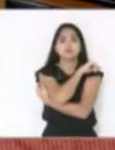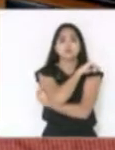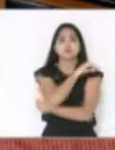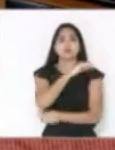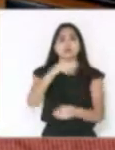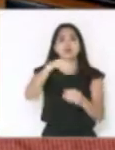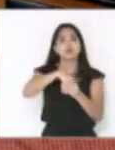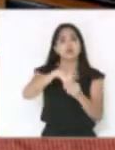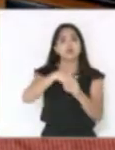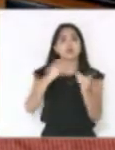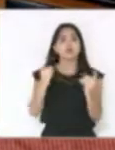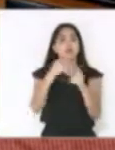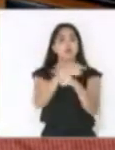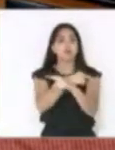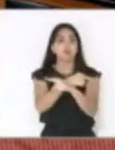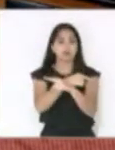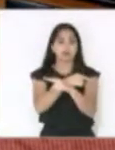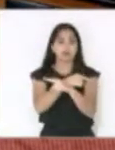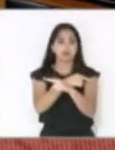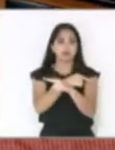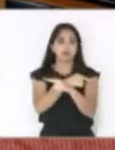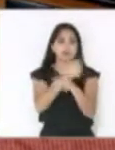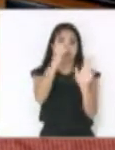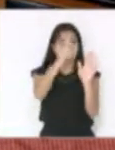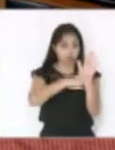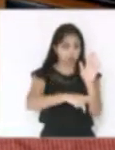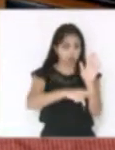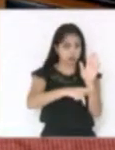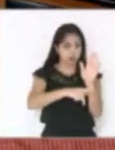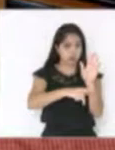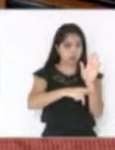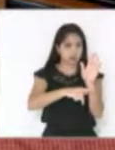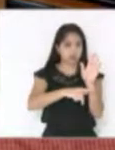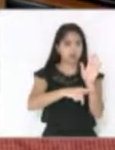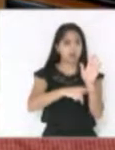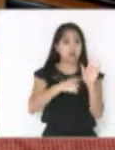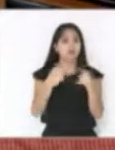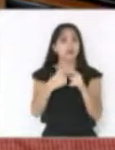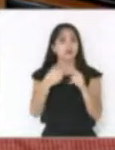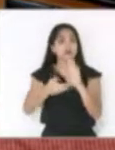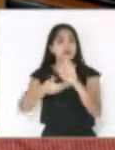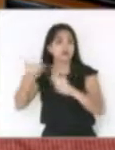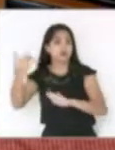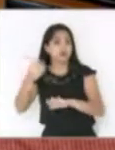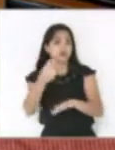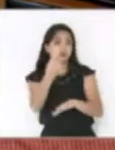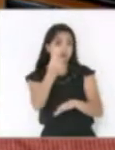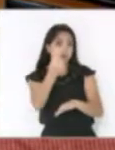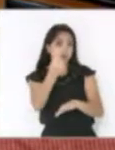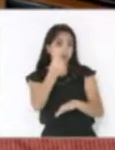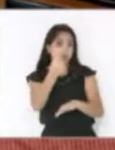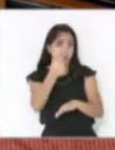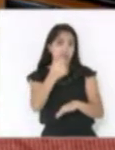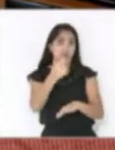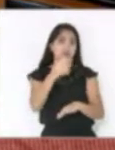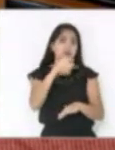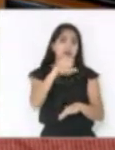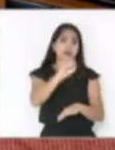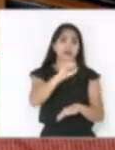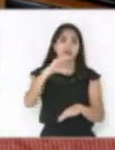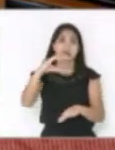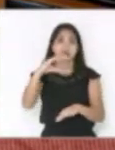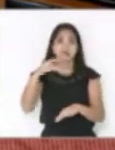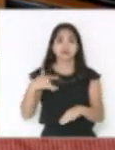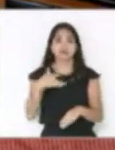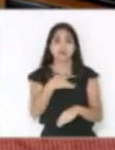contra o projeto anterior porque está tirando o dinheiro do SC Saúde para